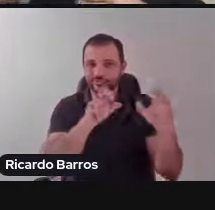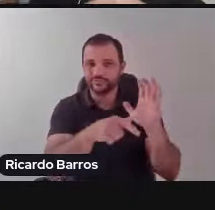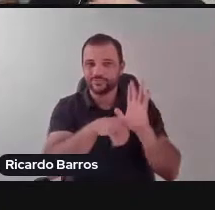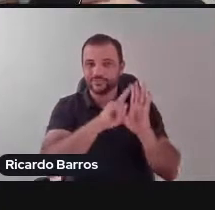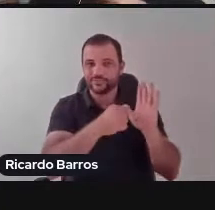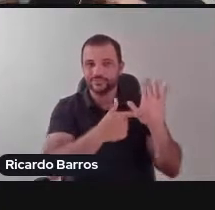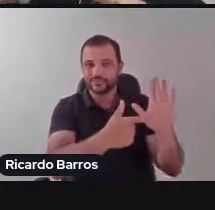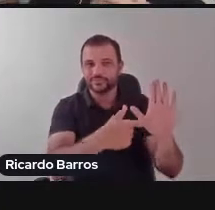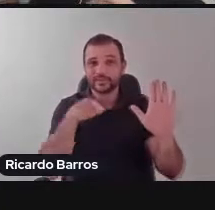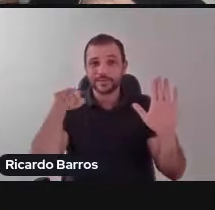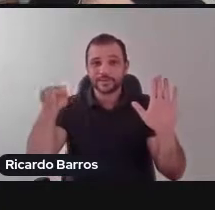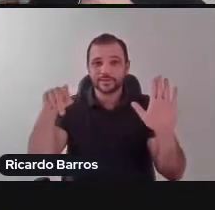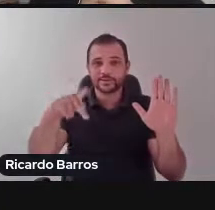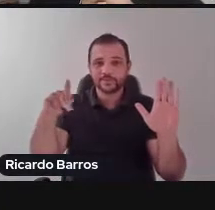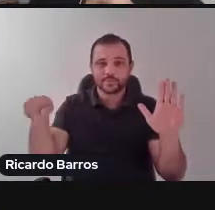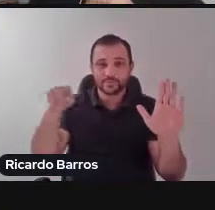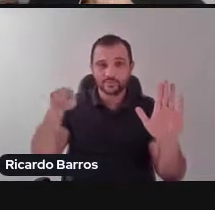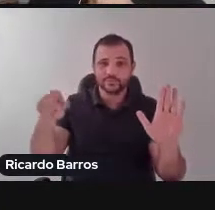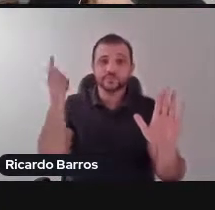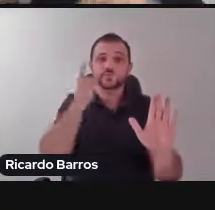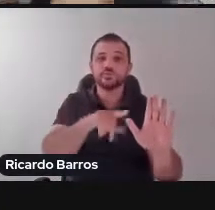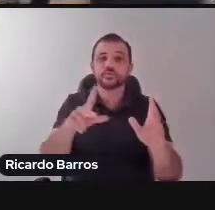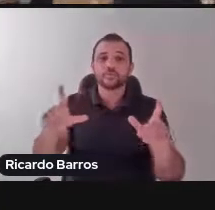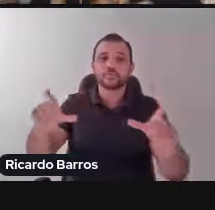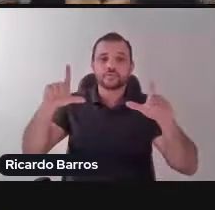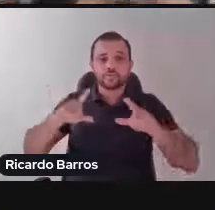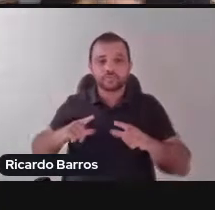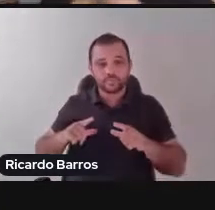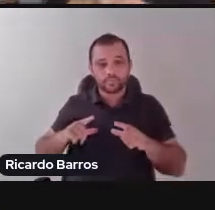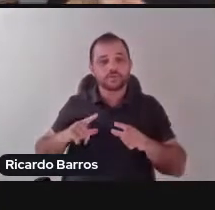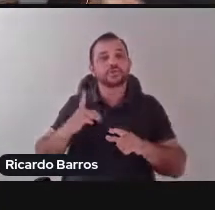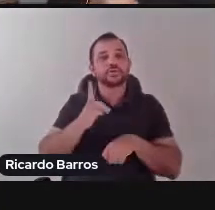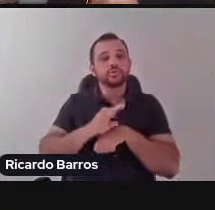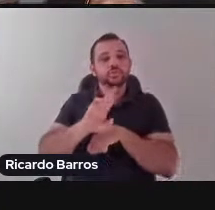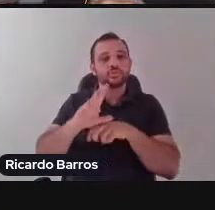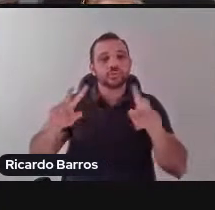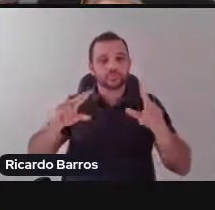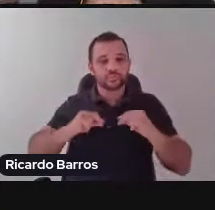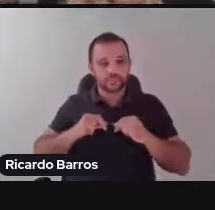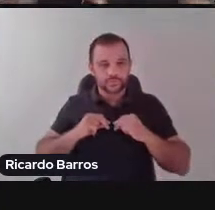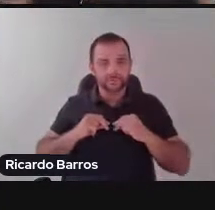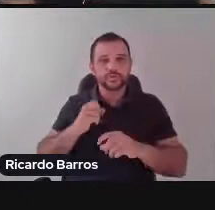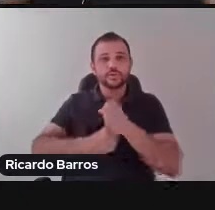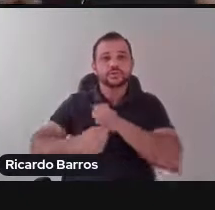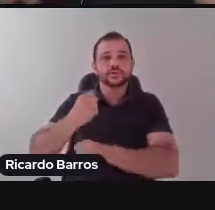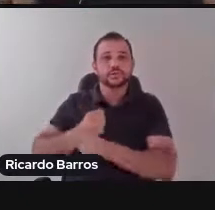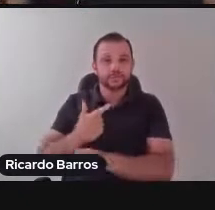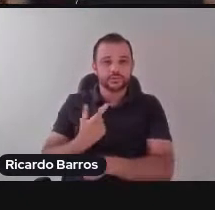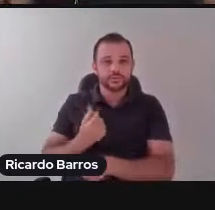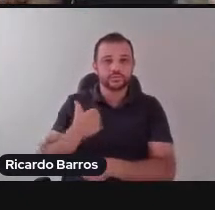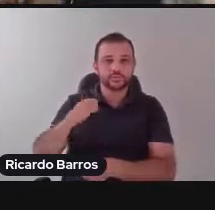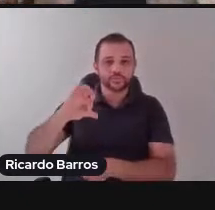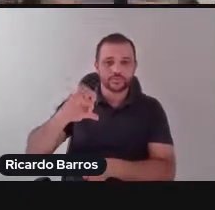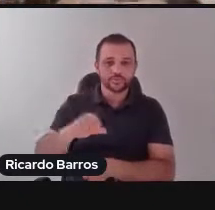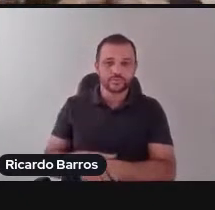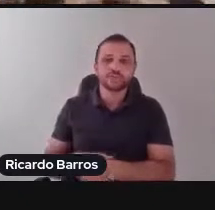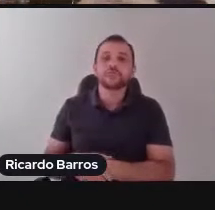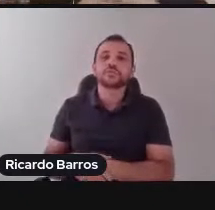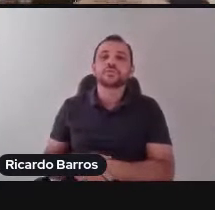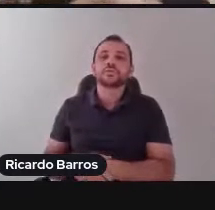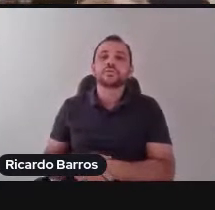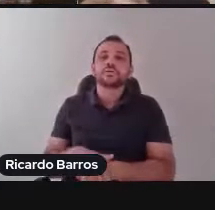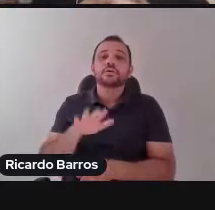o título de doutor Honores Causa, em 2019. Pude, inclusive, comparecer às cerimônias. E essa crise de paradigmas,